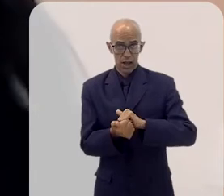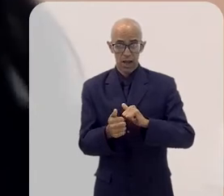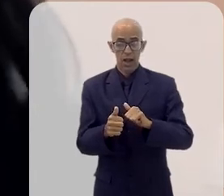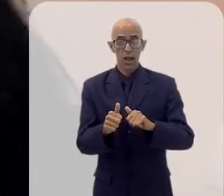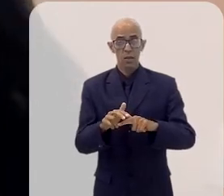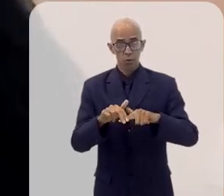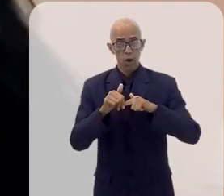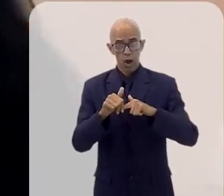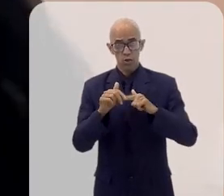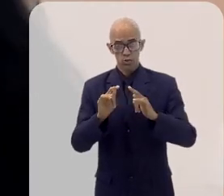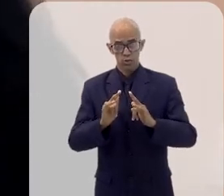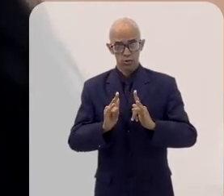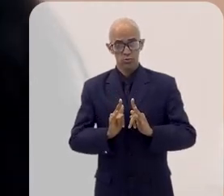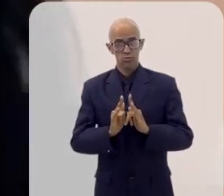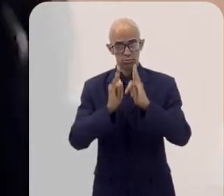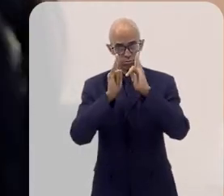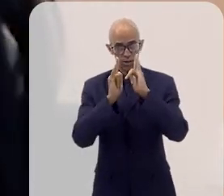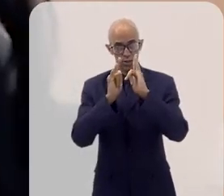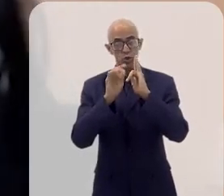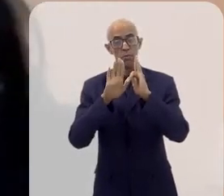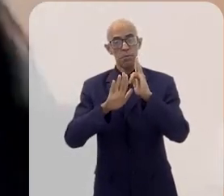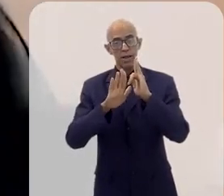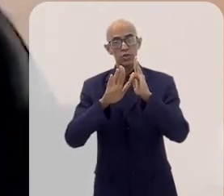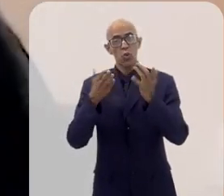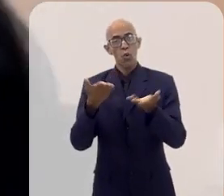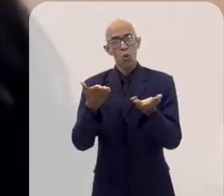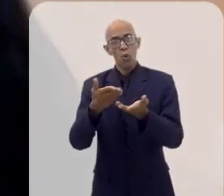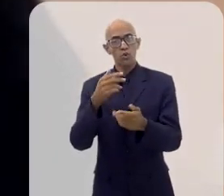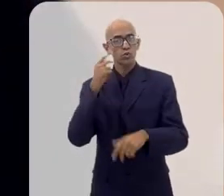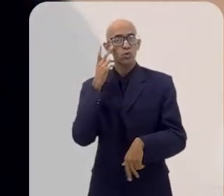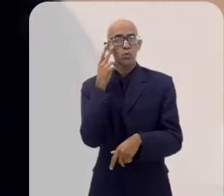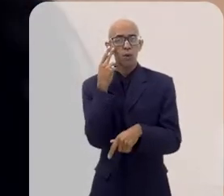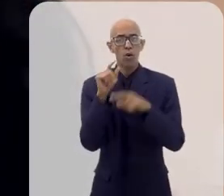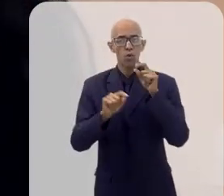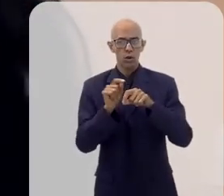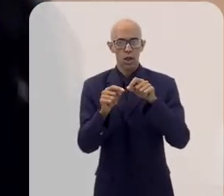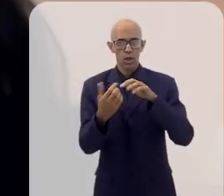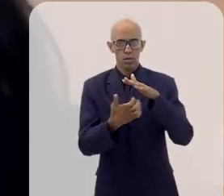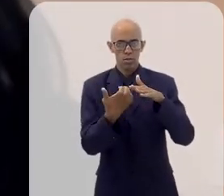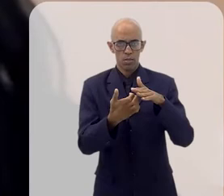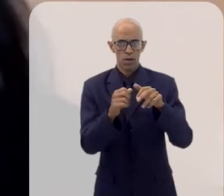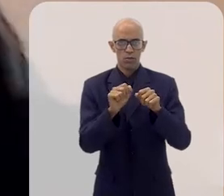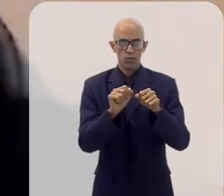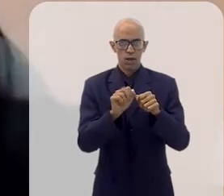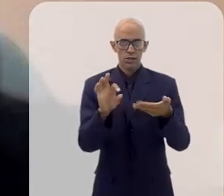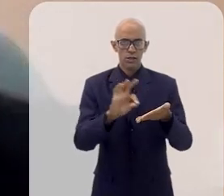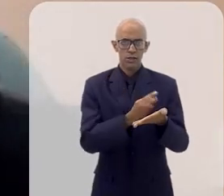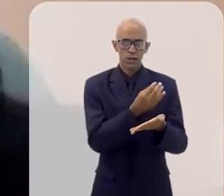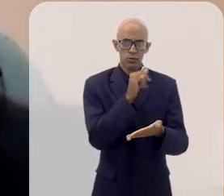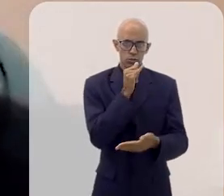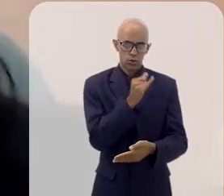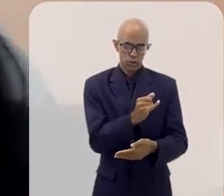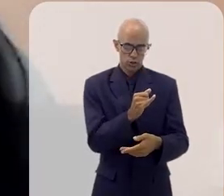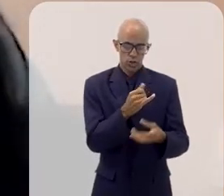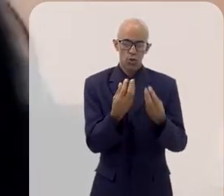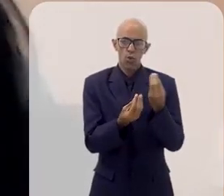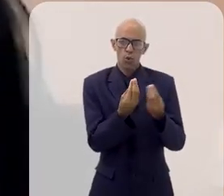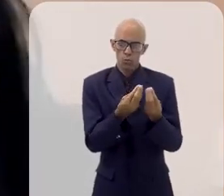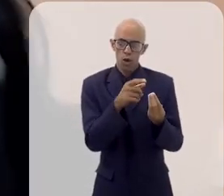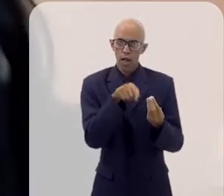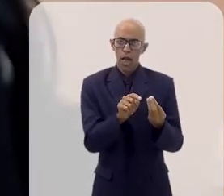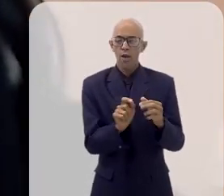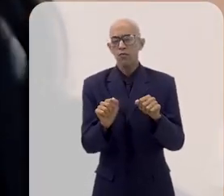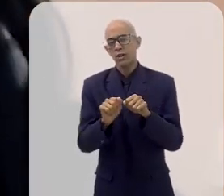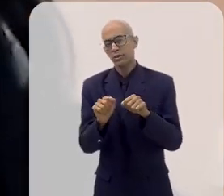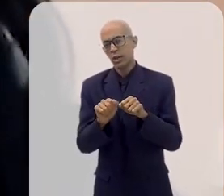tipo de imóvel, eles fazem, sim, só que hoje é muito comum essas empresas optarem por assinatura de energia, fazerem